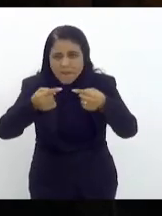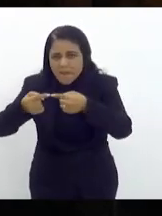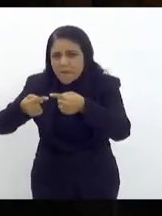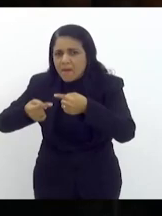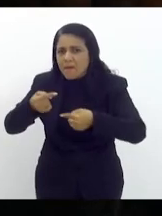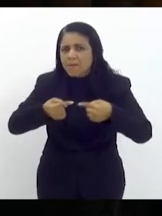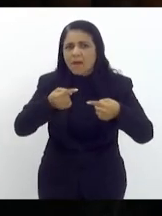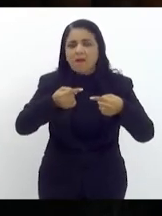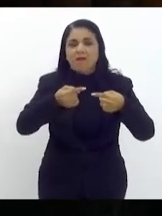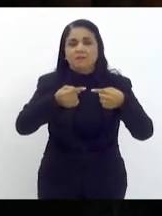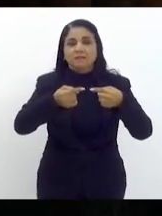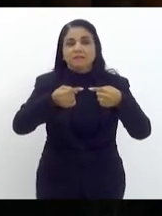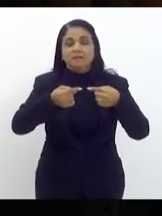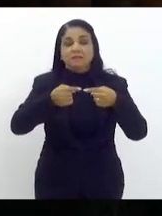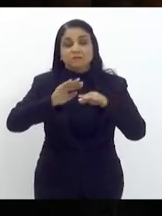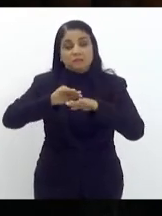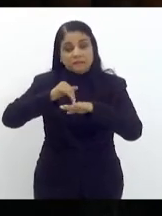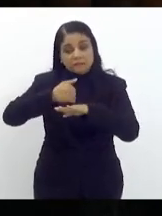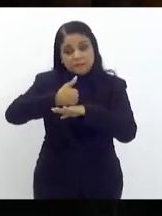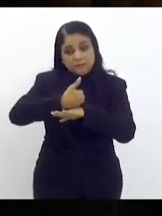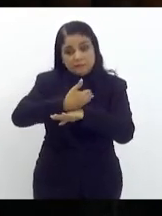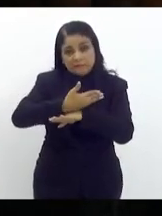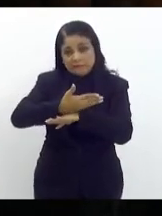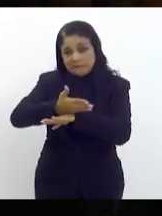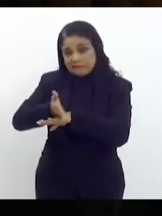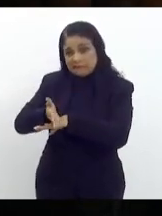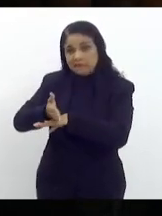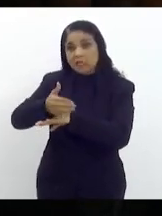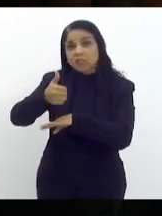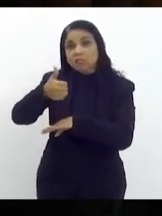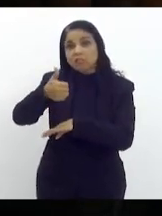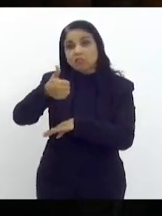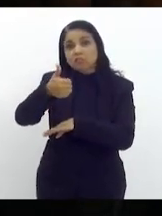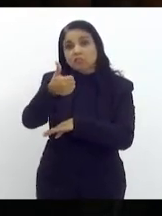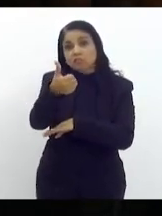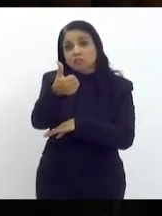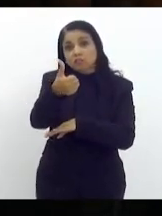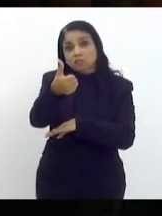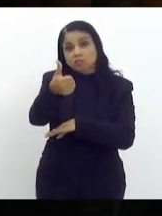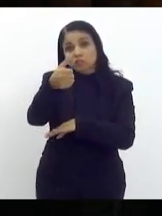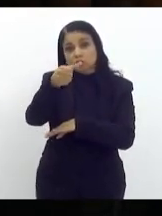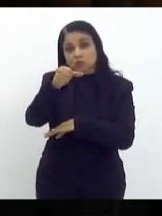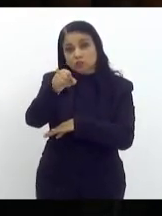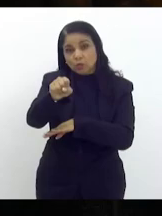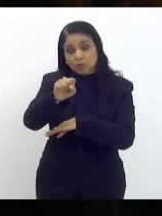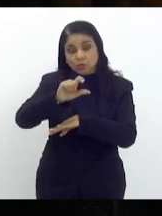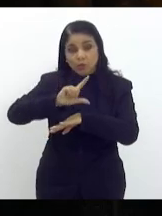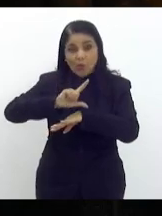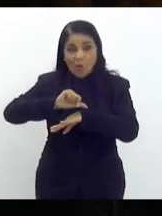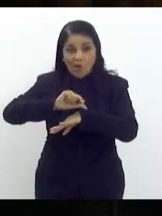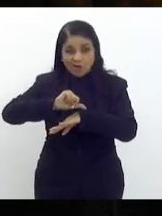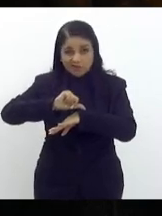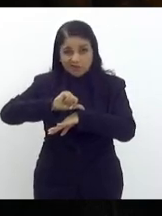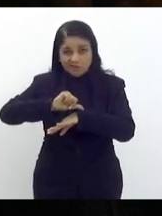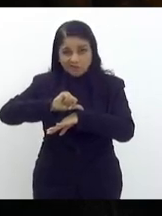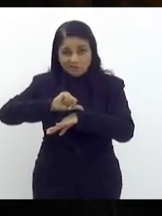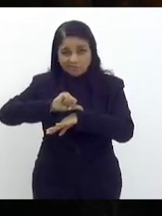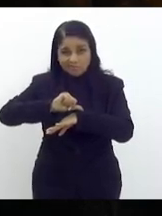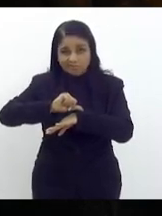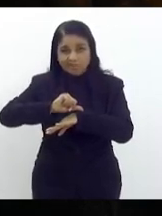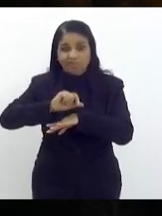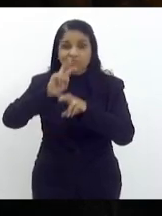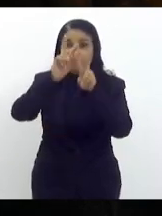se estendeu até após 18 horas e o tema foi uma medalha